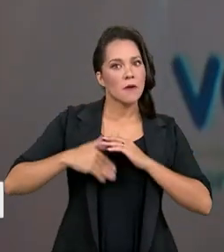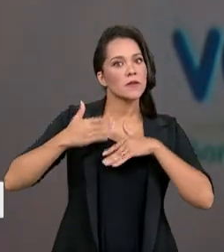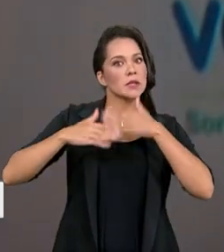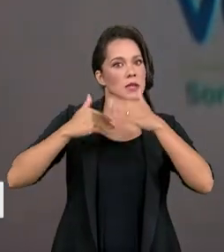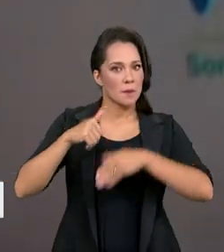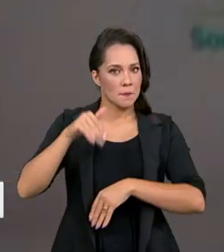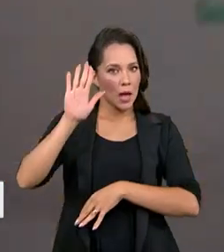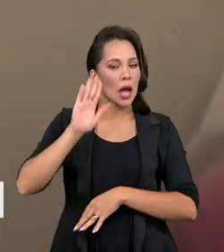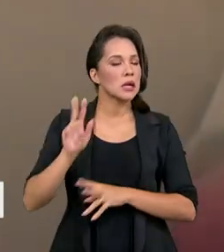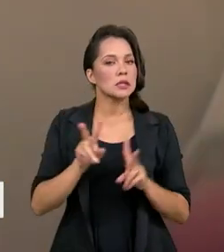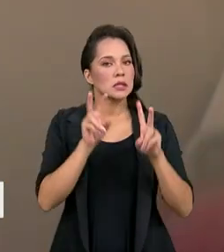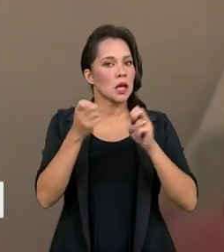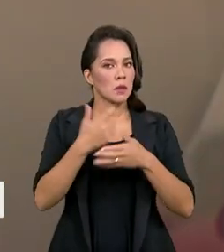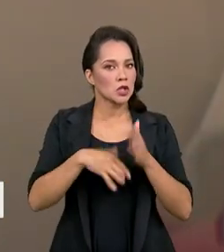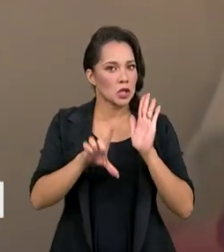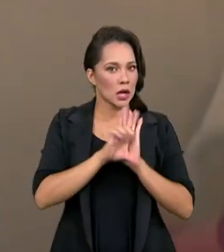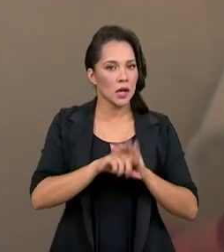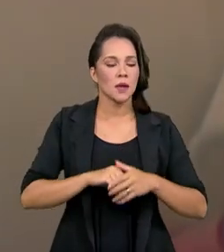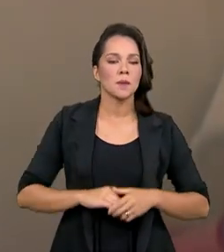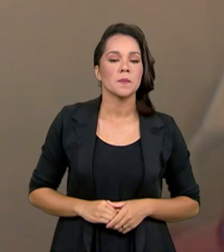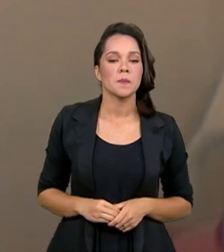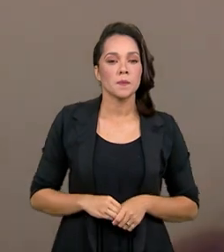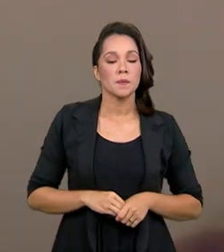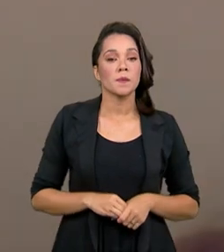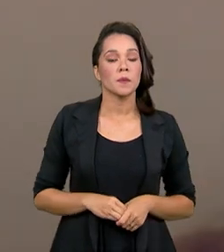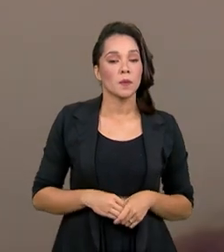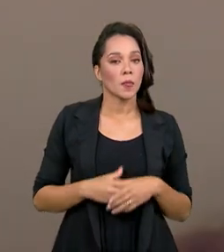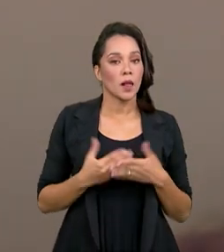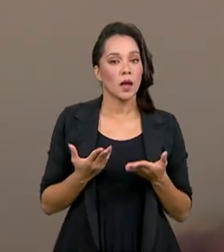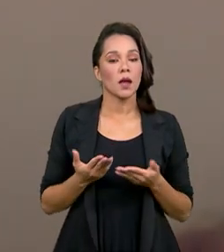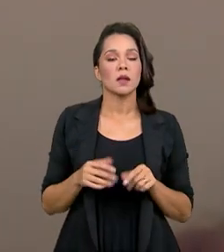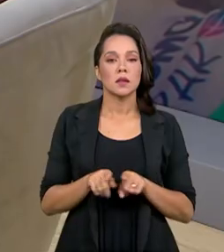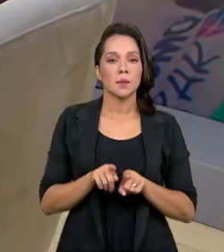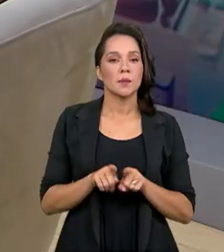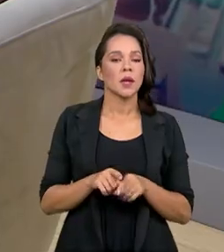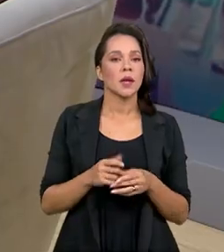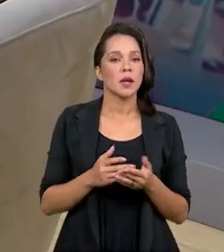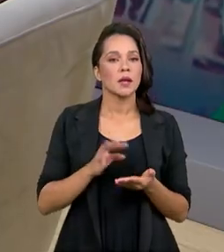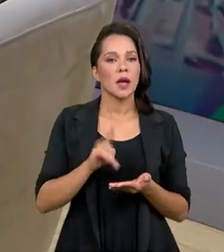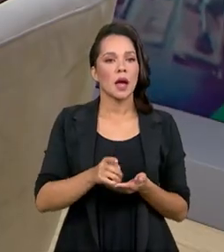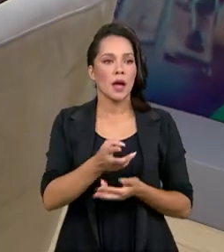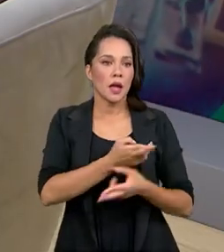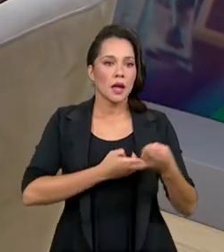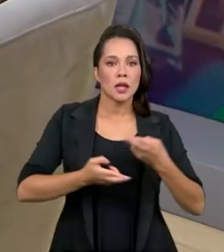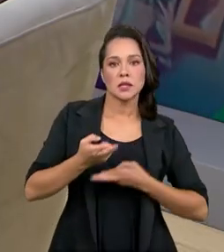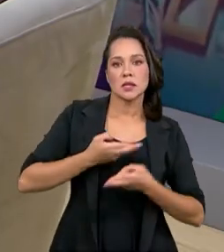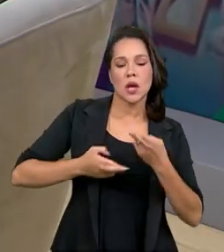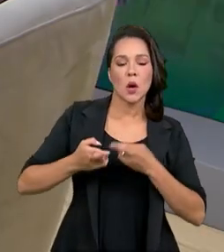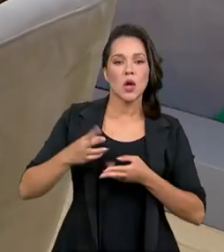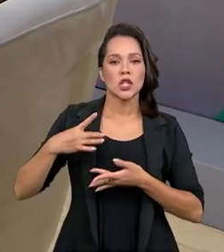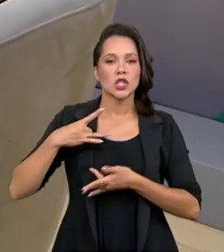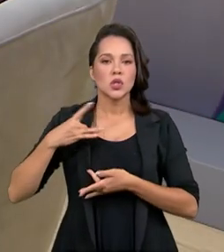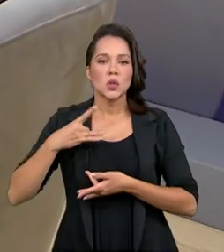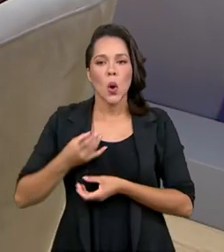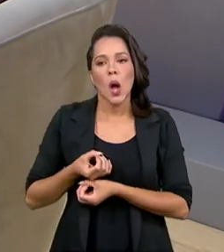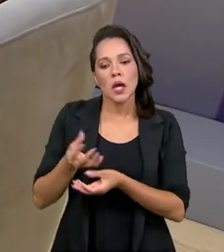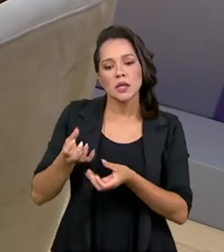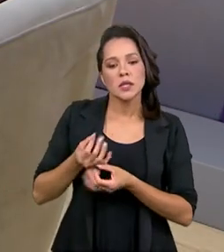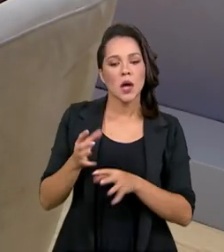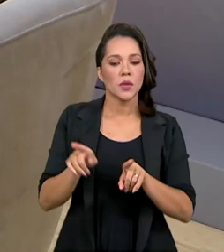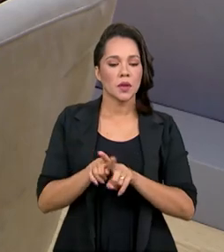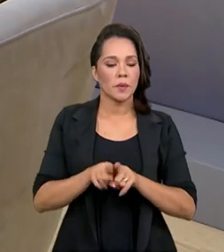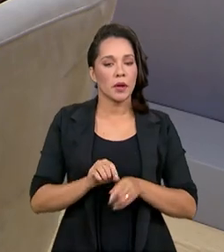bastante também em termos de legislação. a própria relação de doações também,